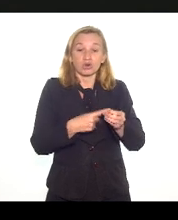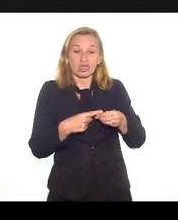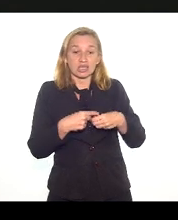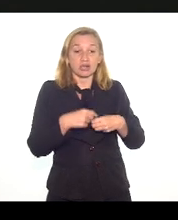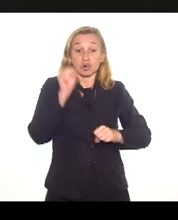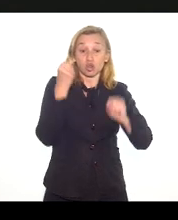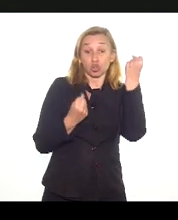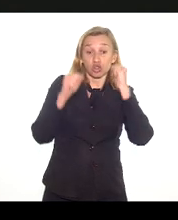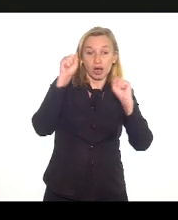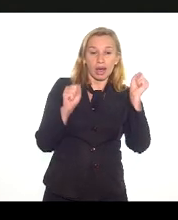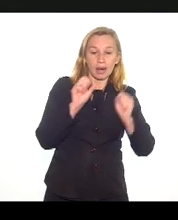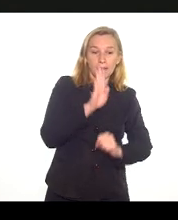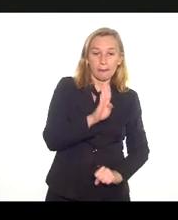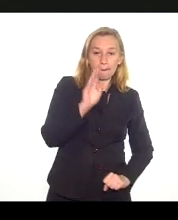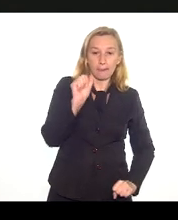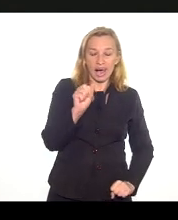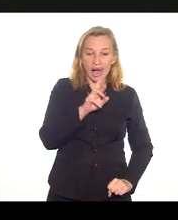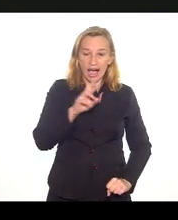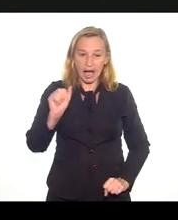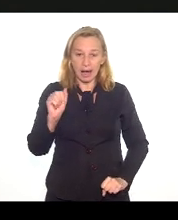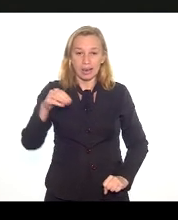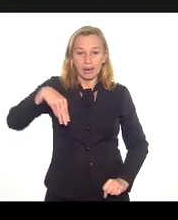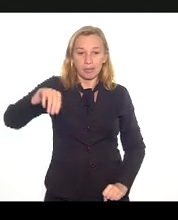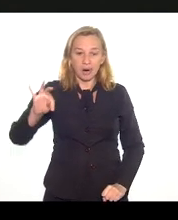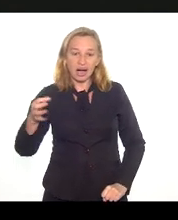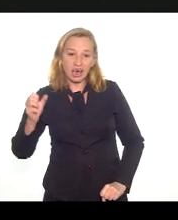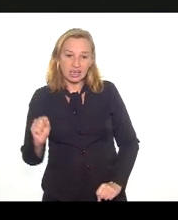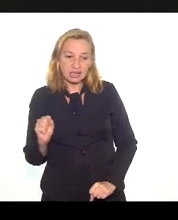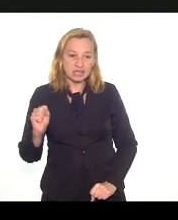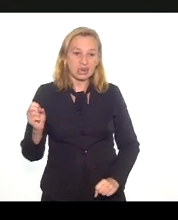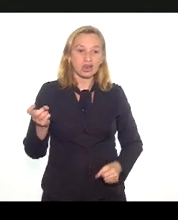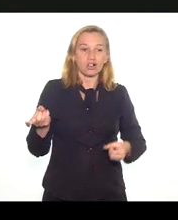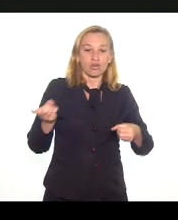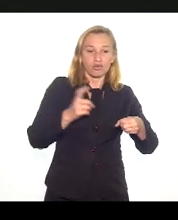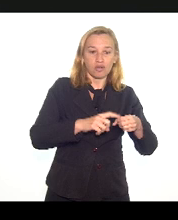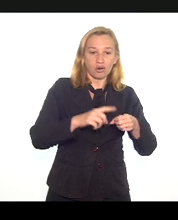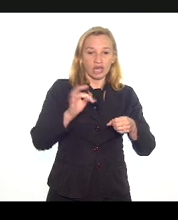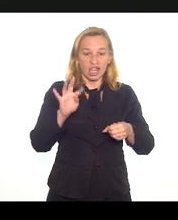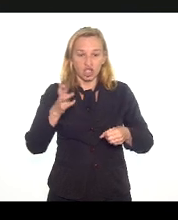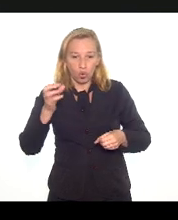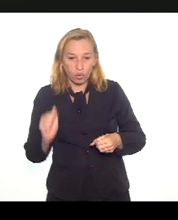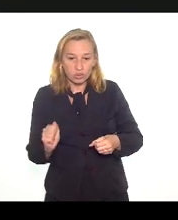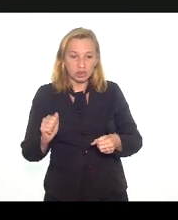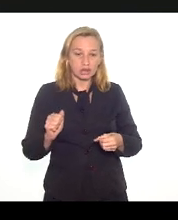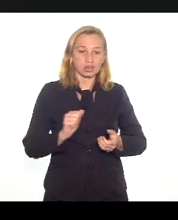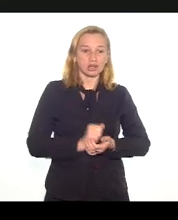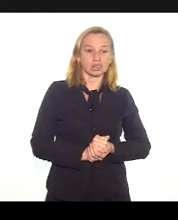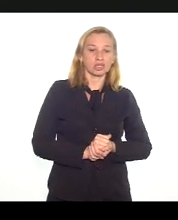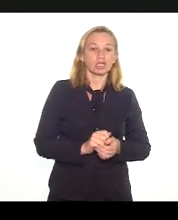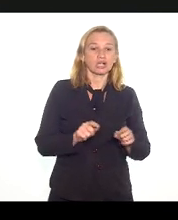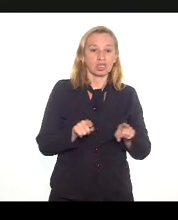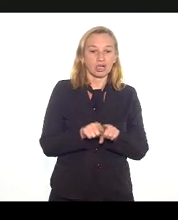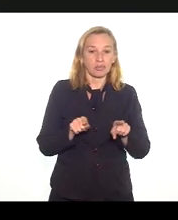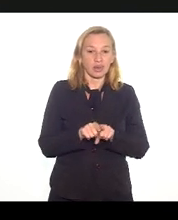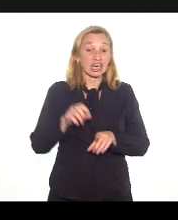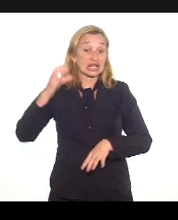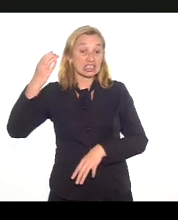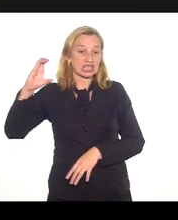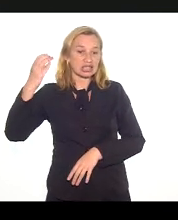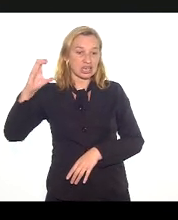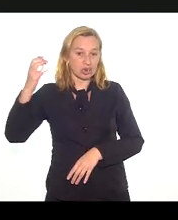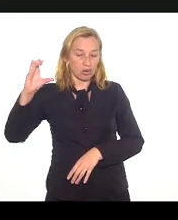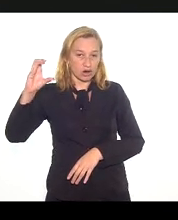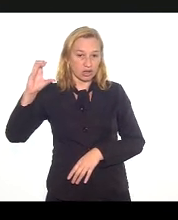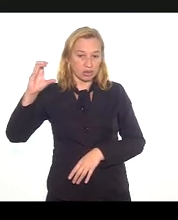como Barra Mansa, Volta Redonda, Barra do Peraí Resende, mostrando novamente a força da indústria. E Niterói, que é uma cidade com classe